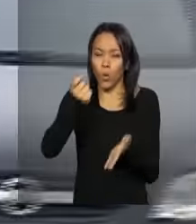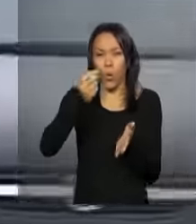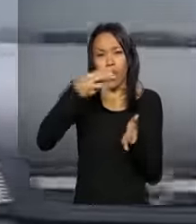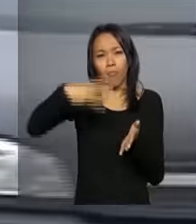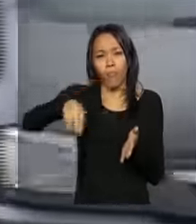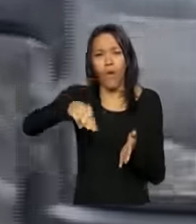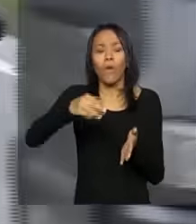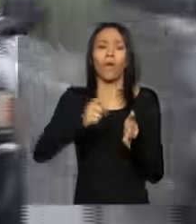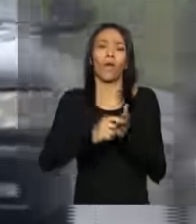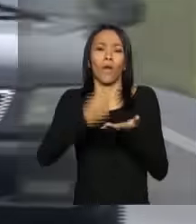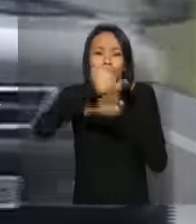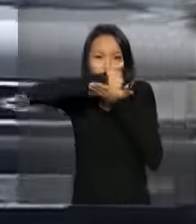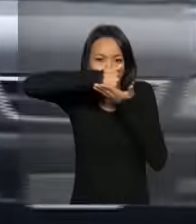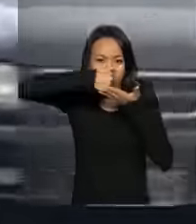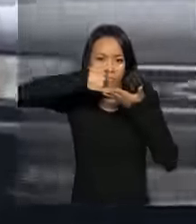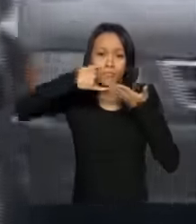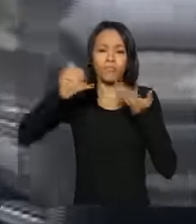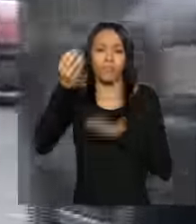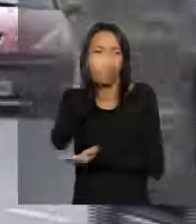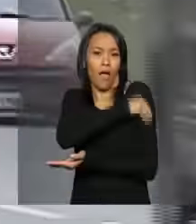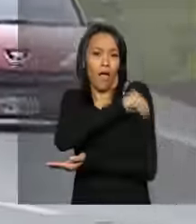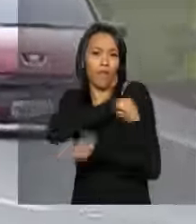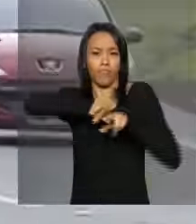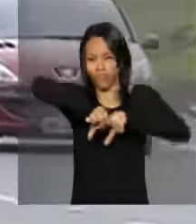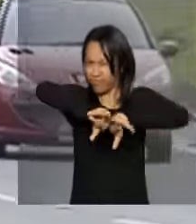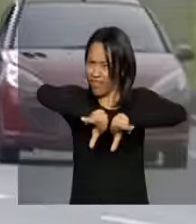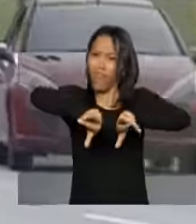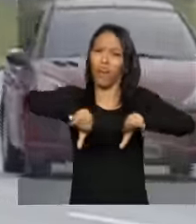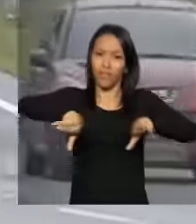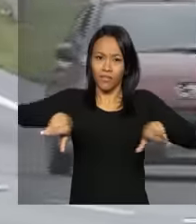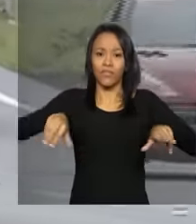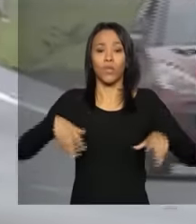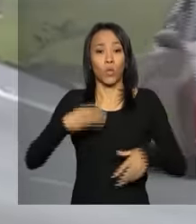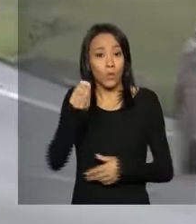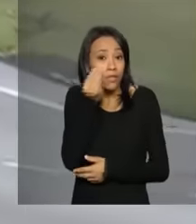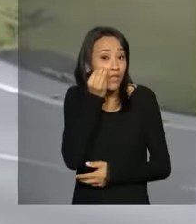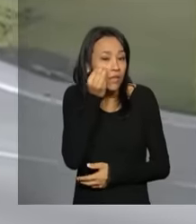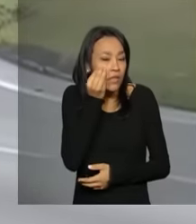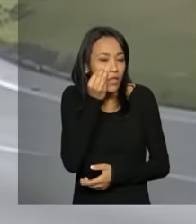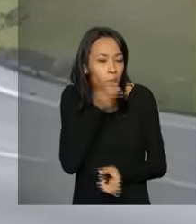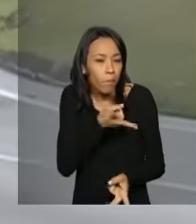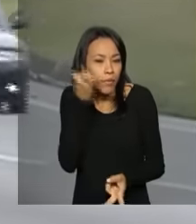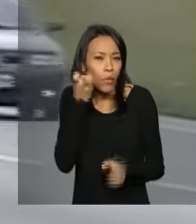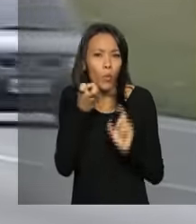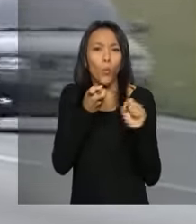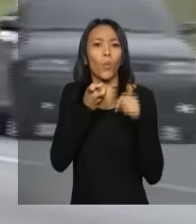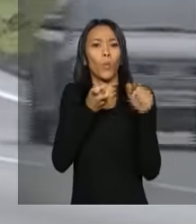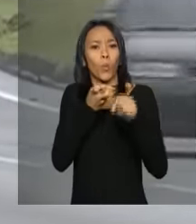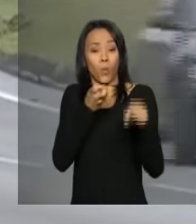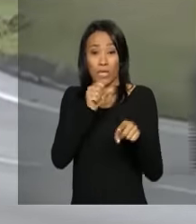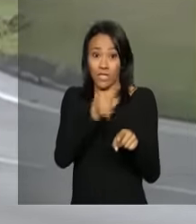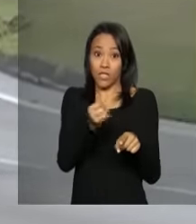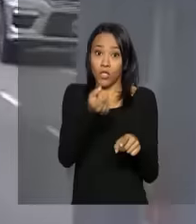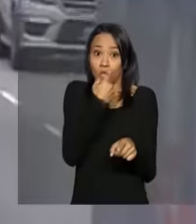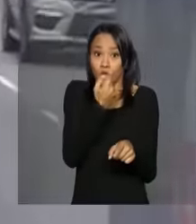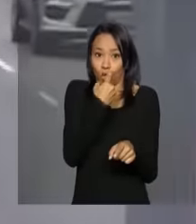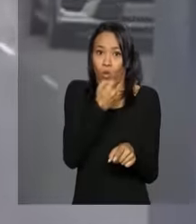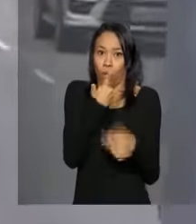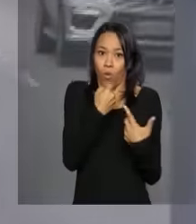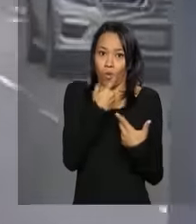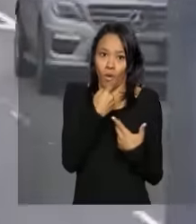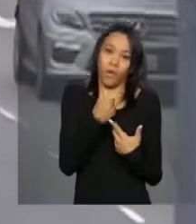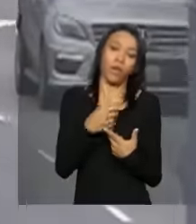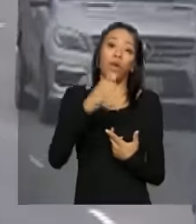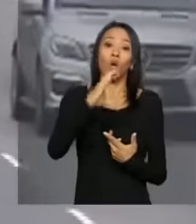cocaína, crack, anfetaminas e metanfetaminas. Os testes vão identificar ainda o consumo de analgésicos, como